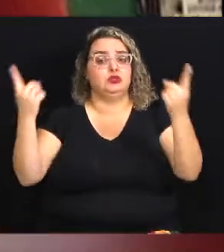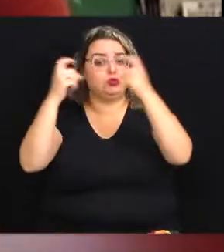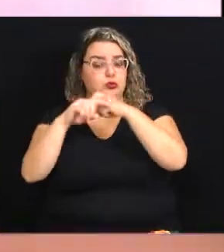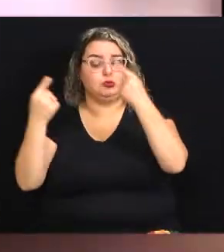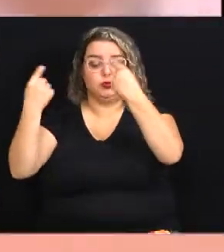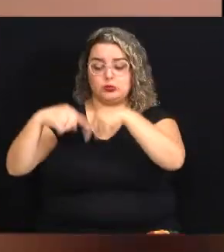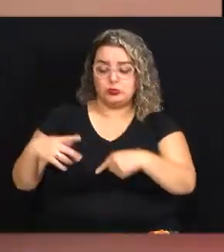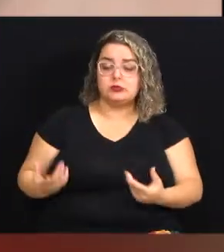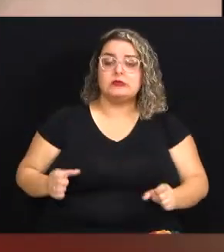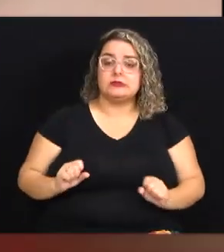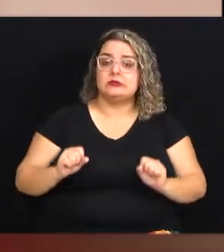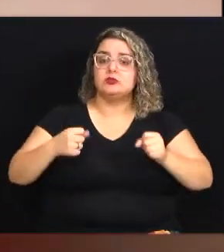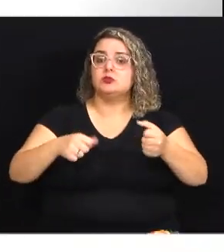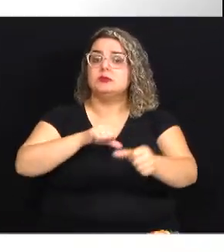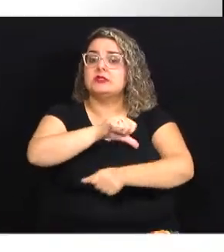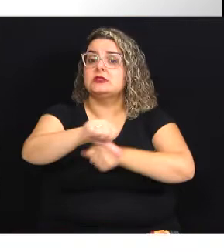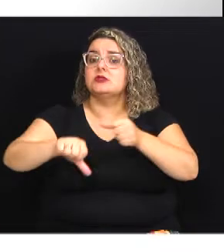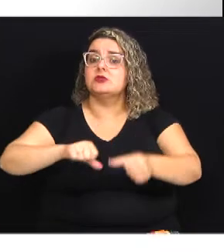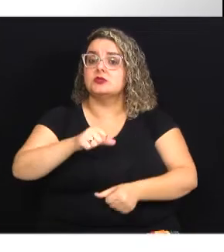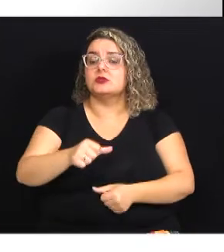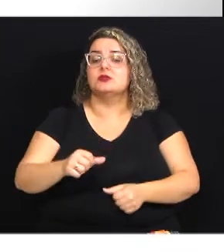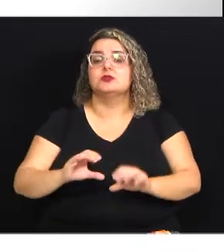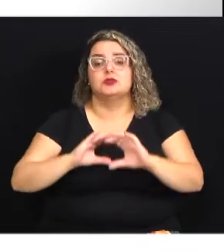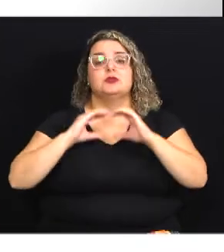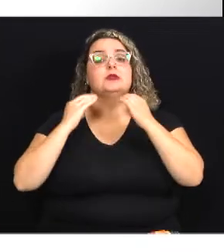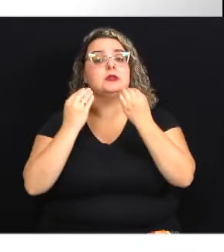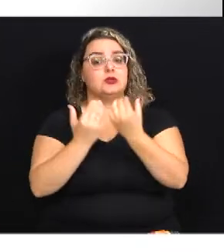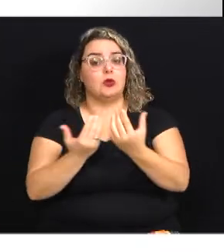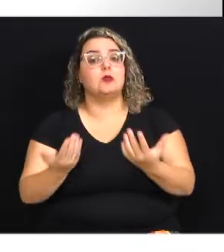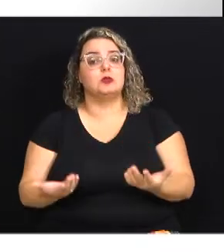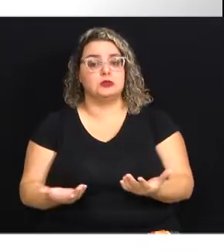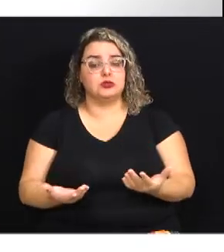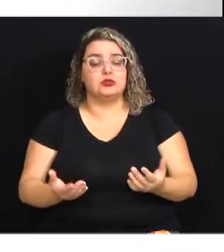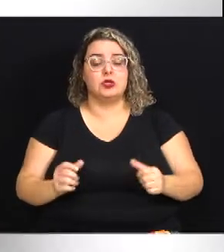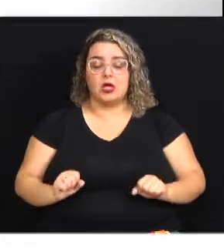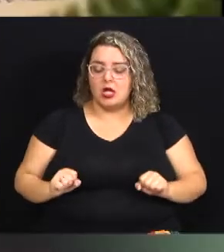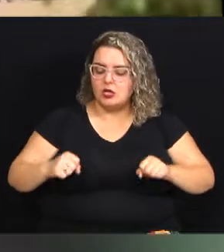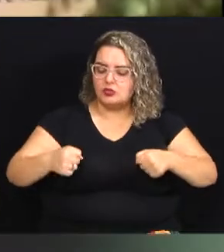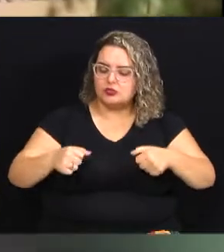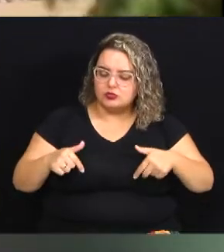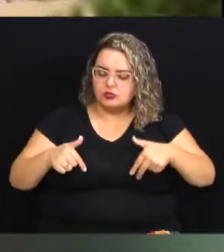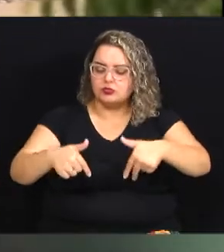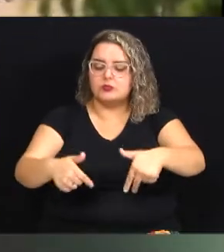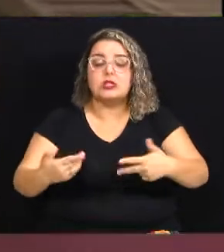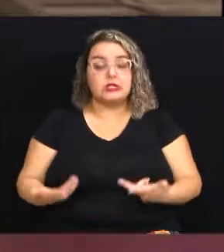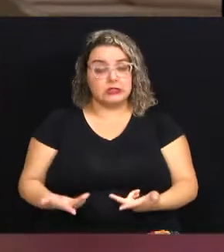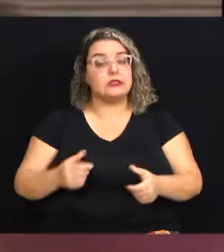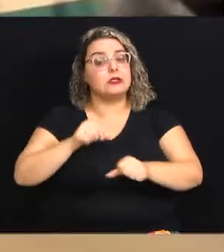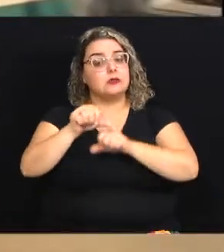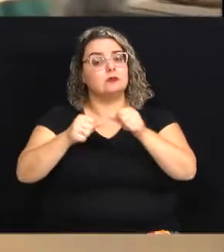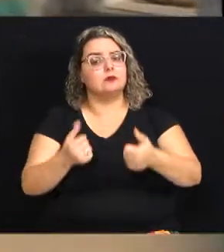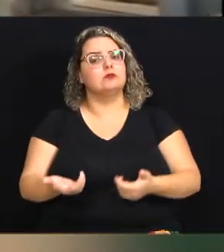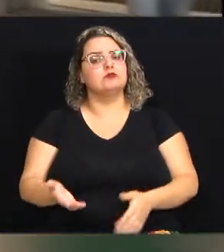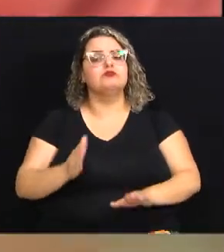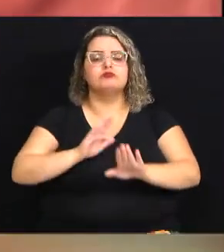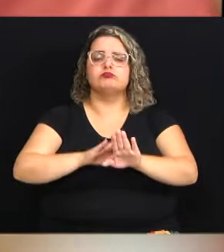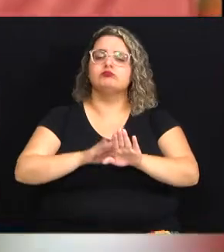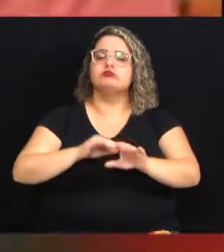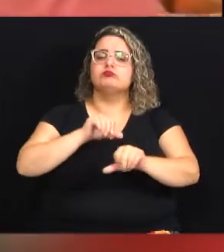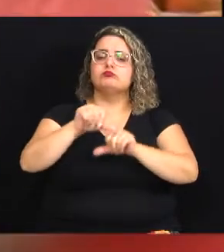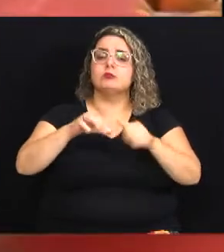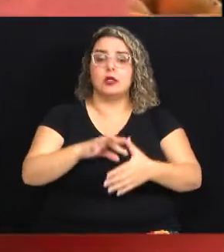na luta pela transformação de suas comunidades. Ativistas, transformadores, agentes de mudança,